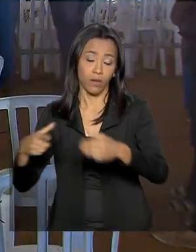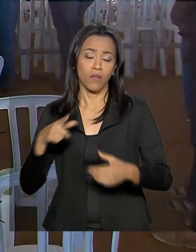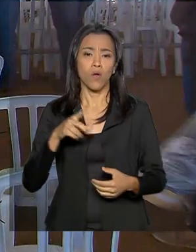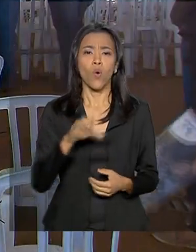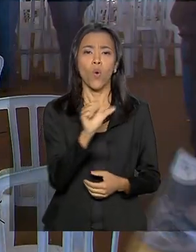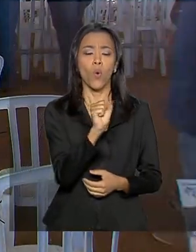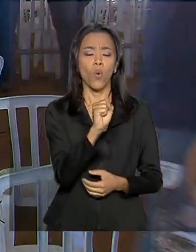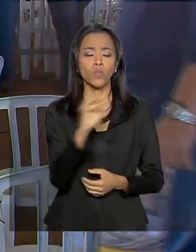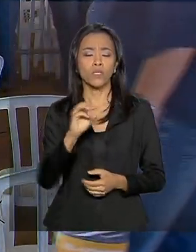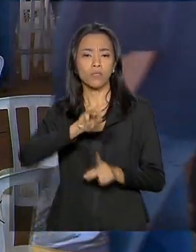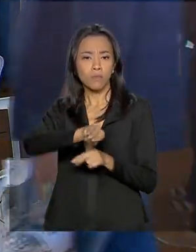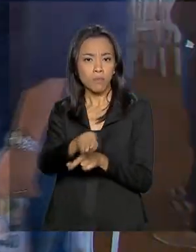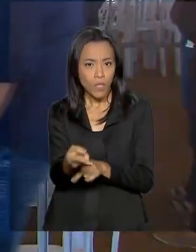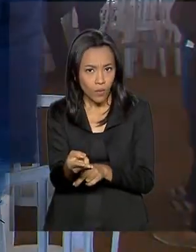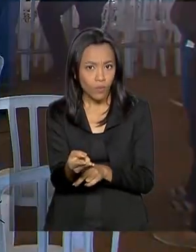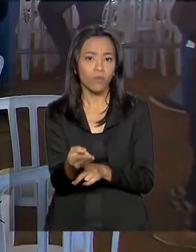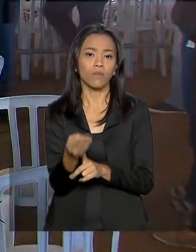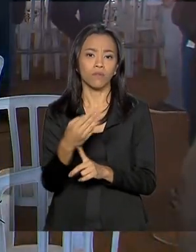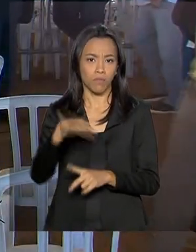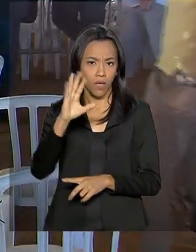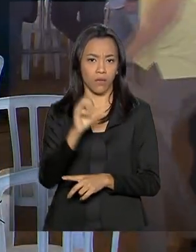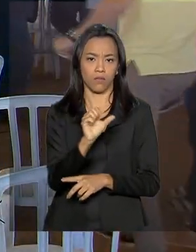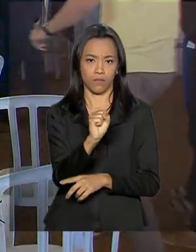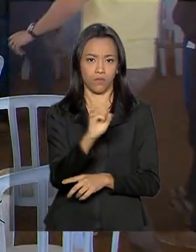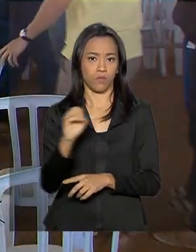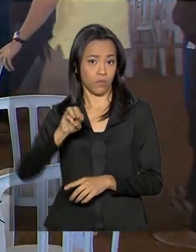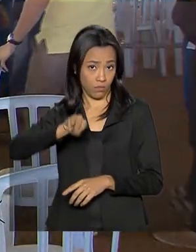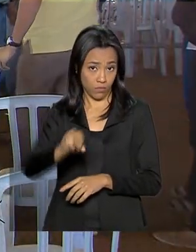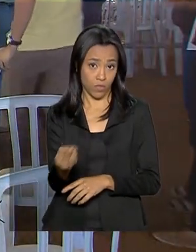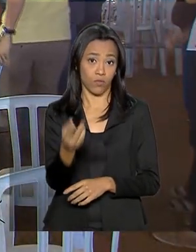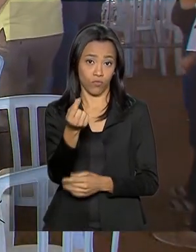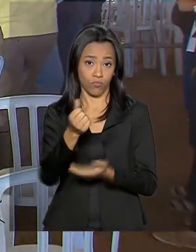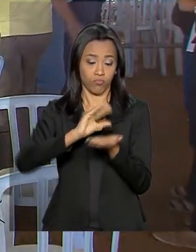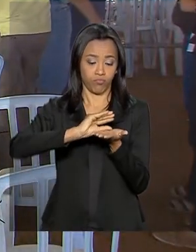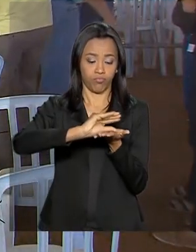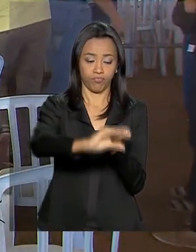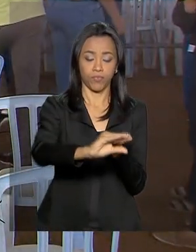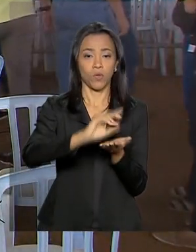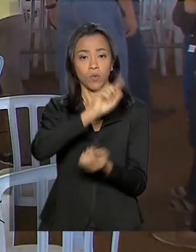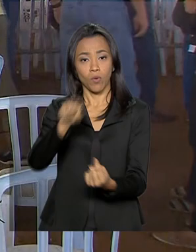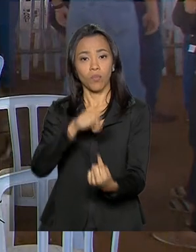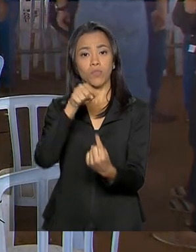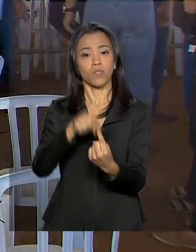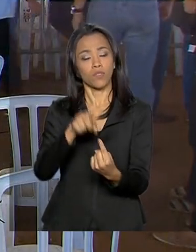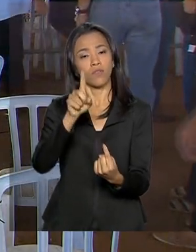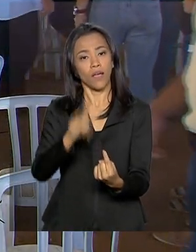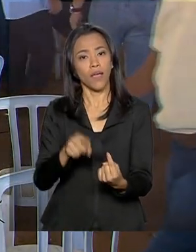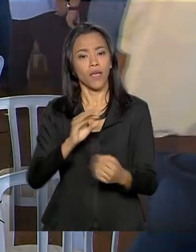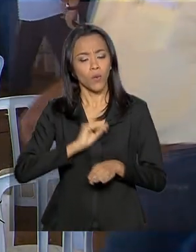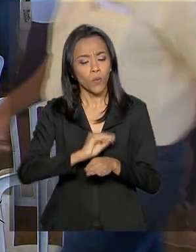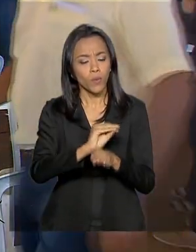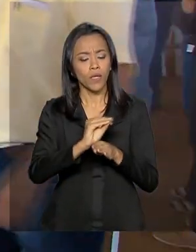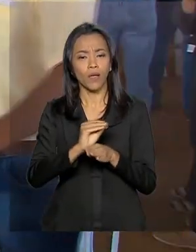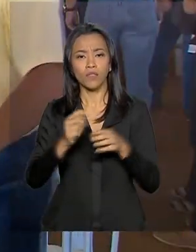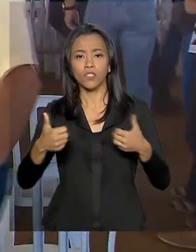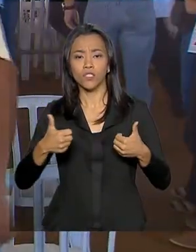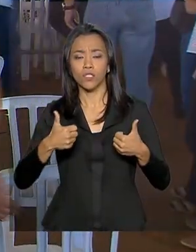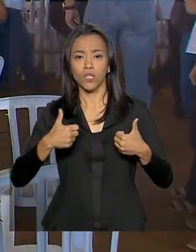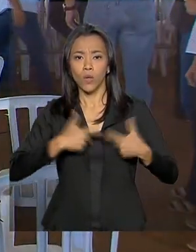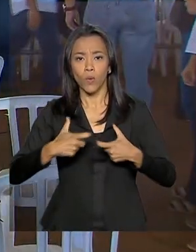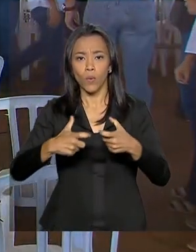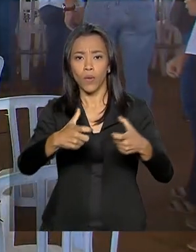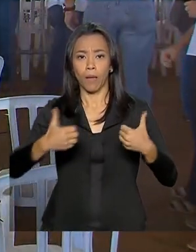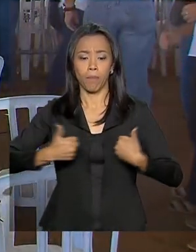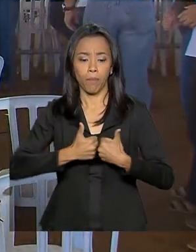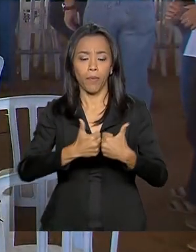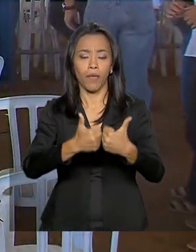de reais nesse projeto Juntos pelo Araguaia. A ideia então é recuperar áreas de preservação permanente, áreas